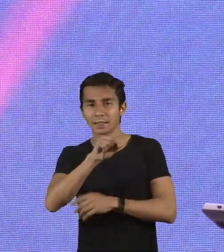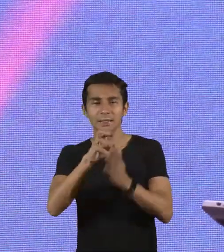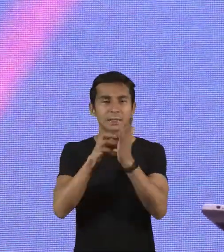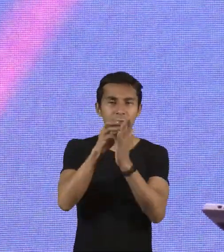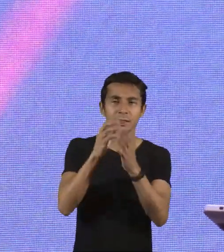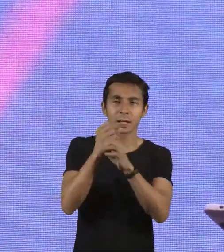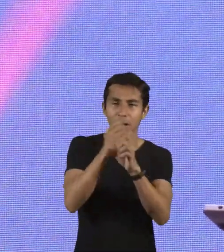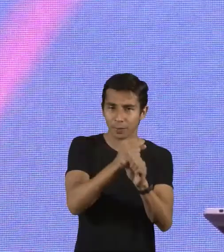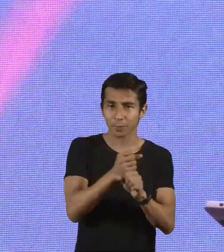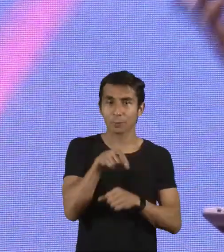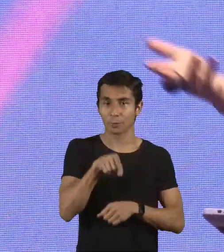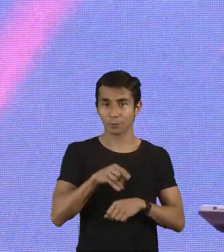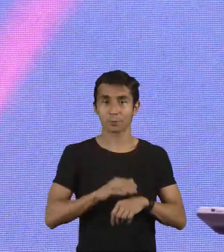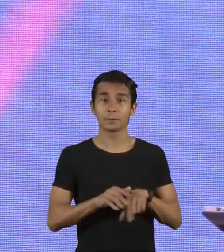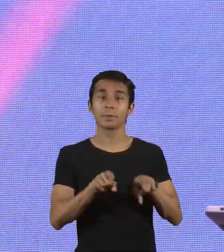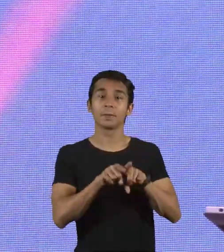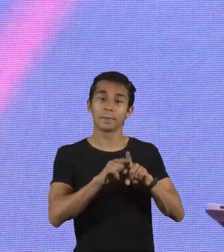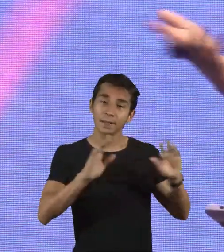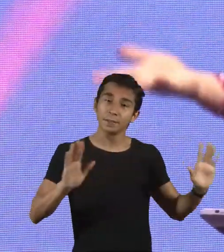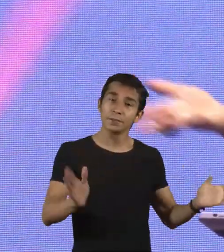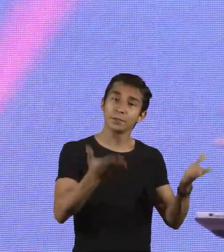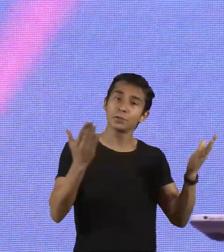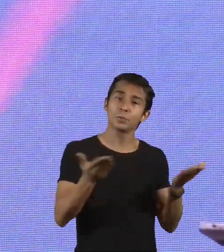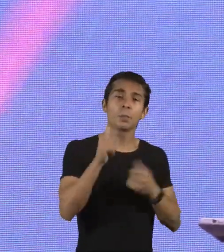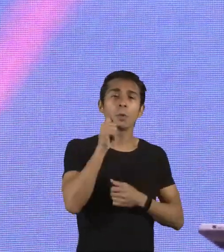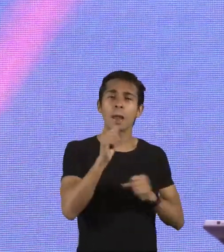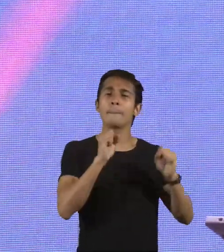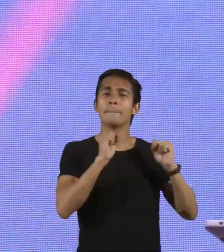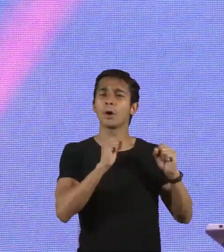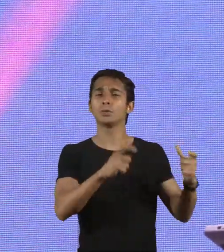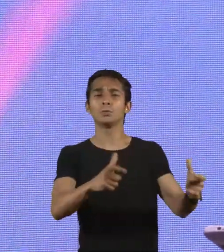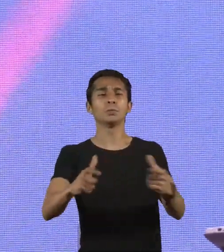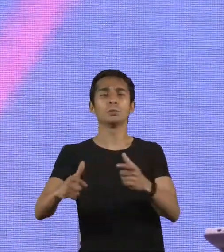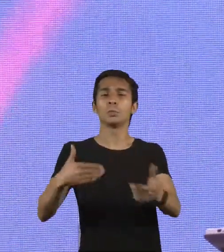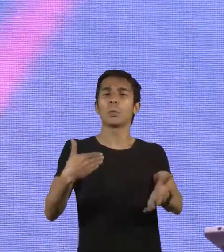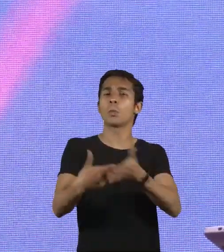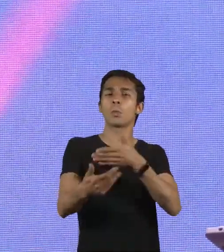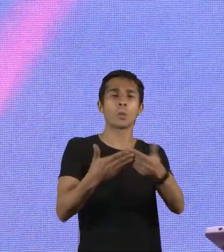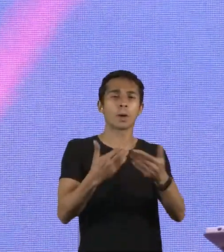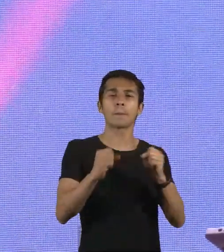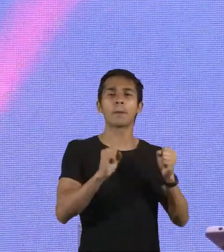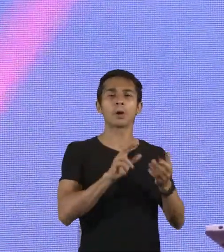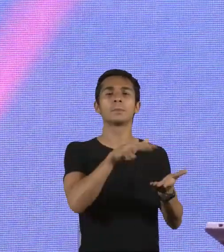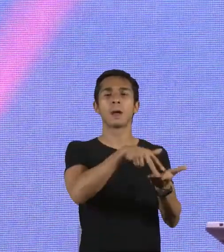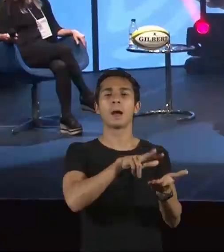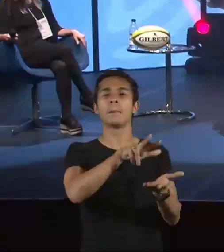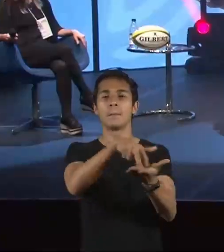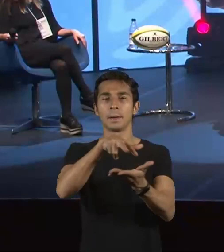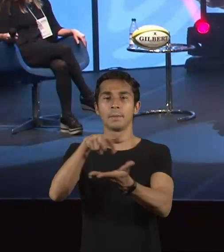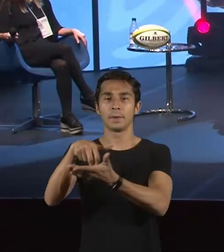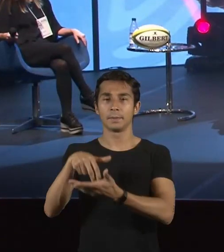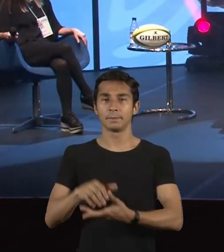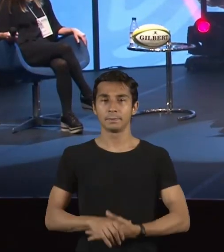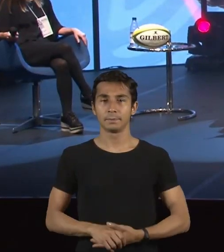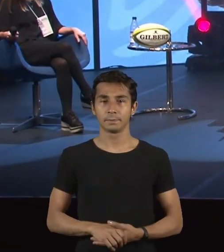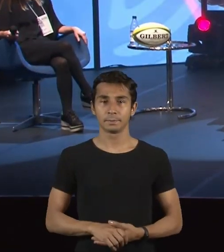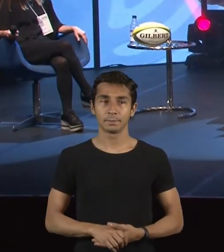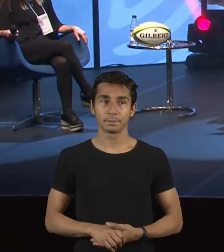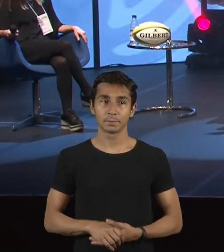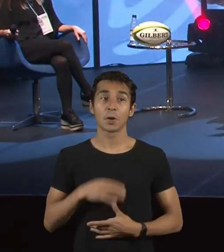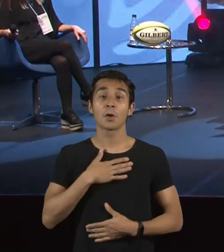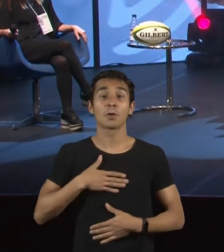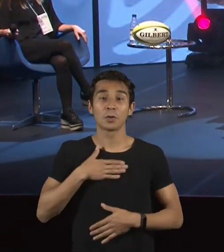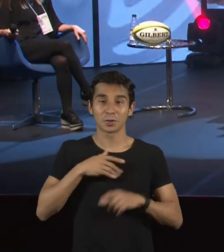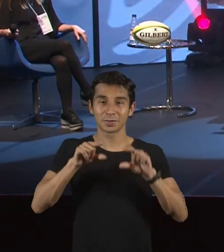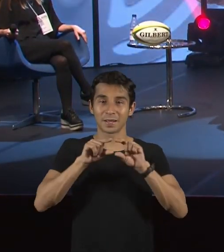ser quem elas quiserem, que elas saibam que lugar de mulher é onde ela quiser. bom, eu adoro a frase que está por